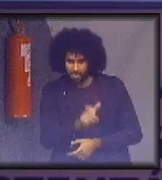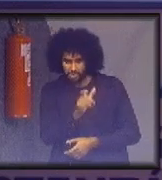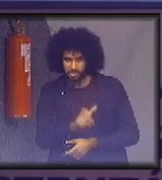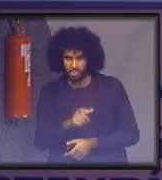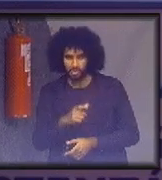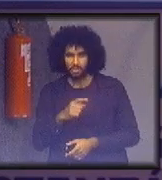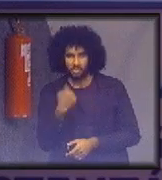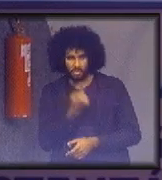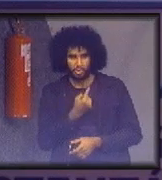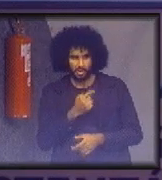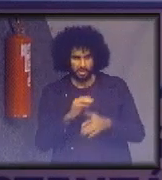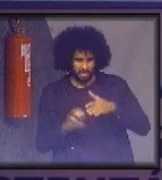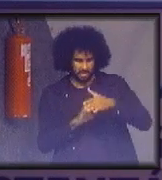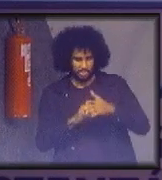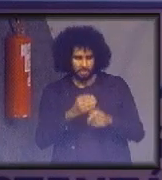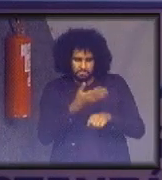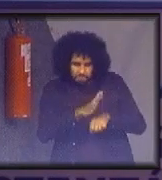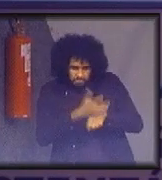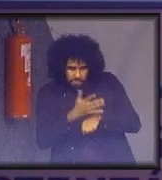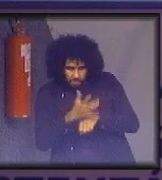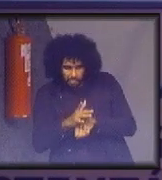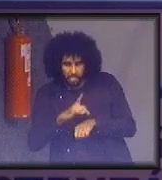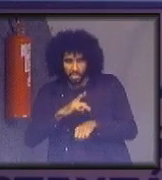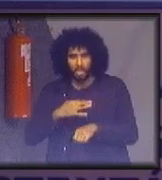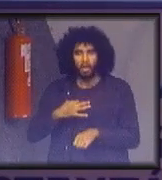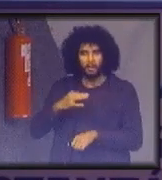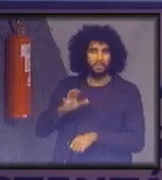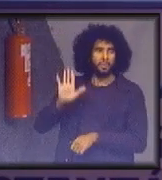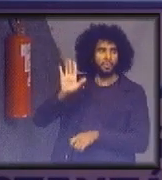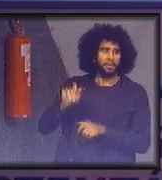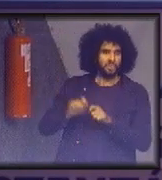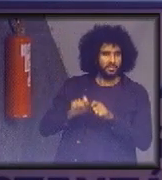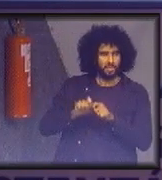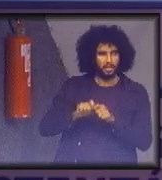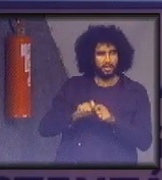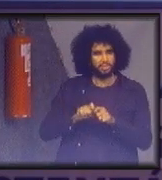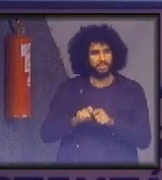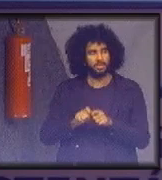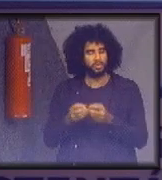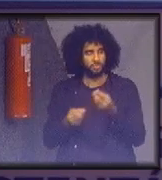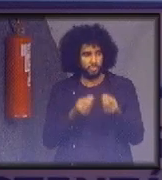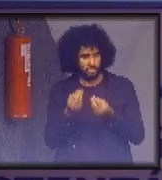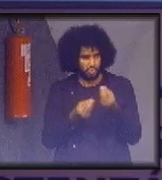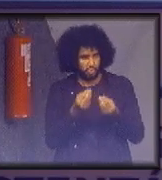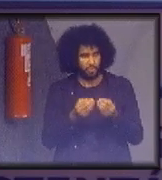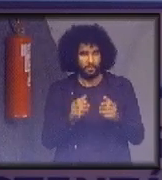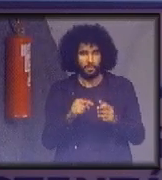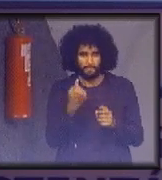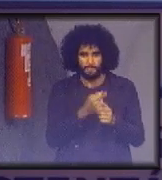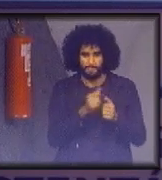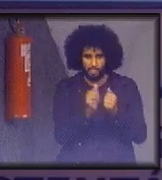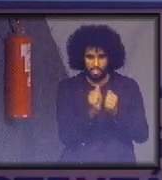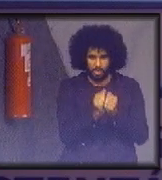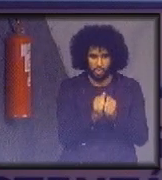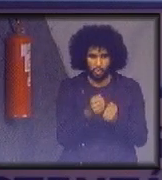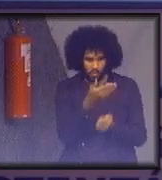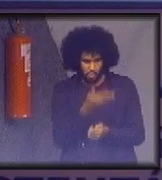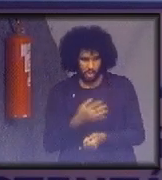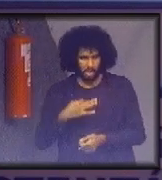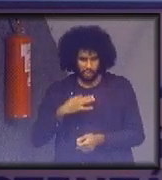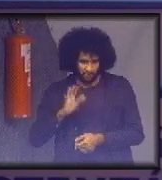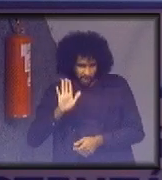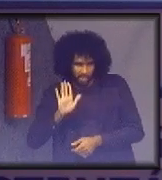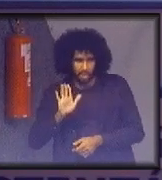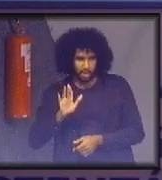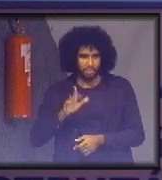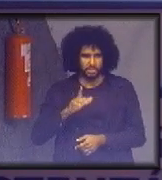que são voluntários que se habilitam para o consumo consciente e sustentabilidade e, junto com esses voluntários, quando